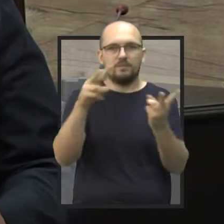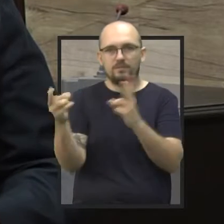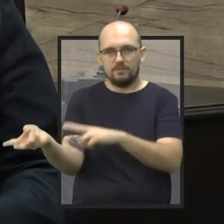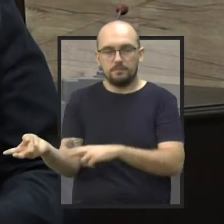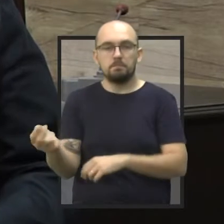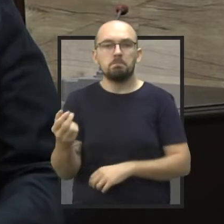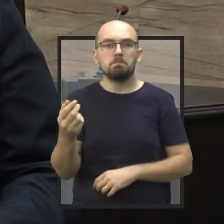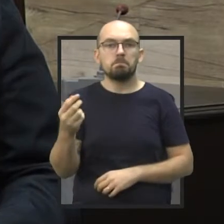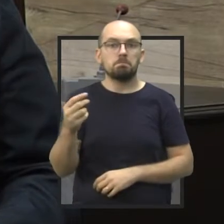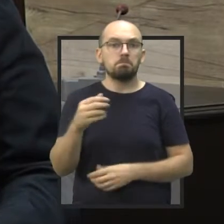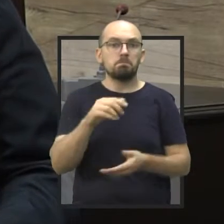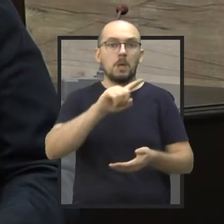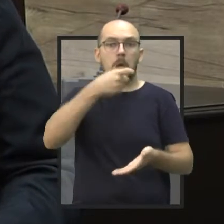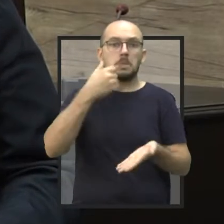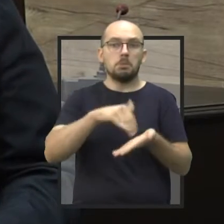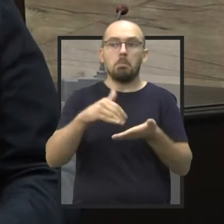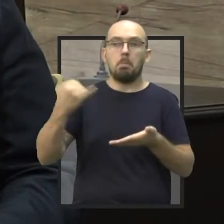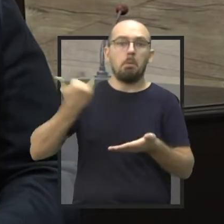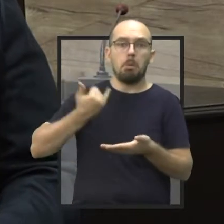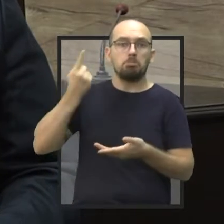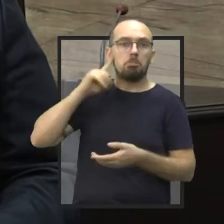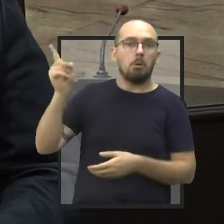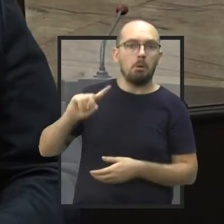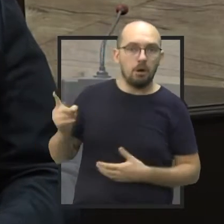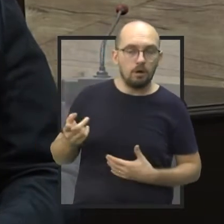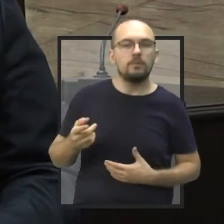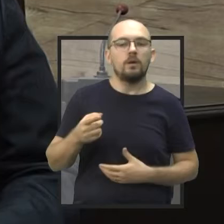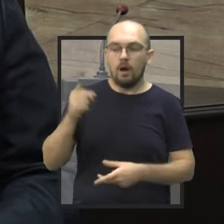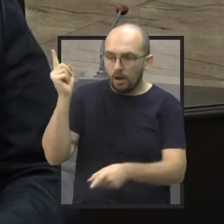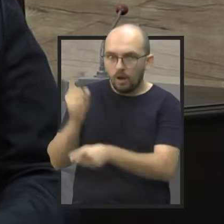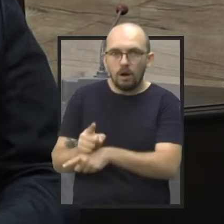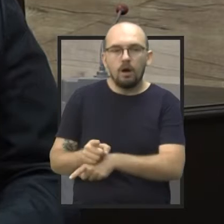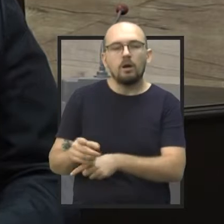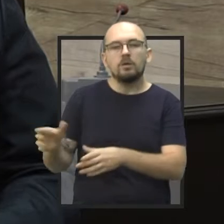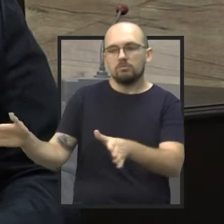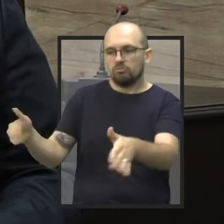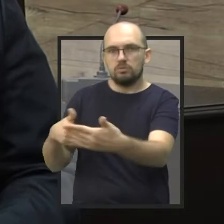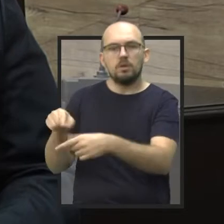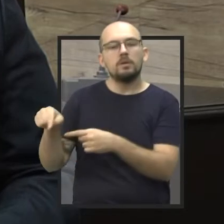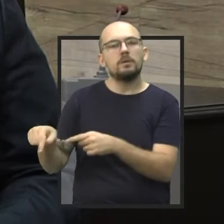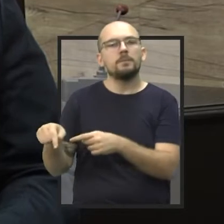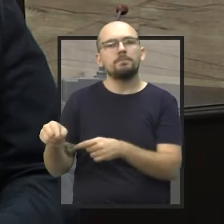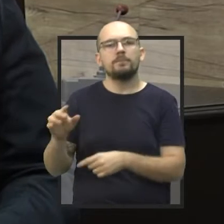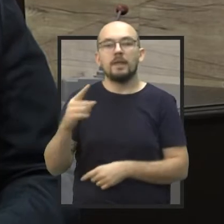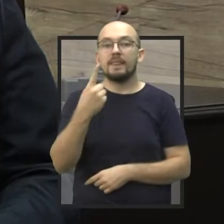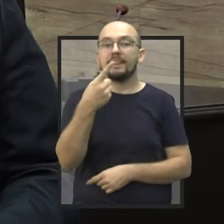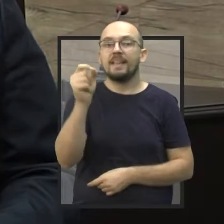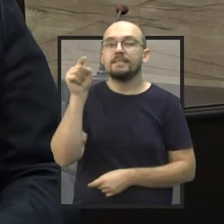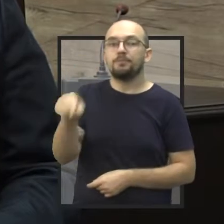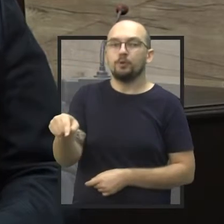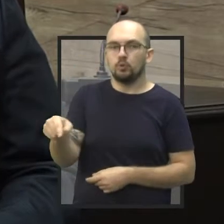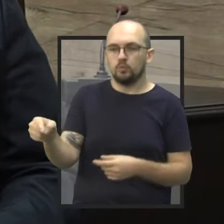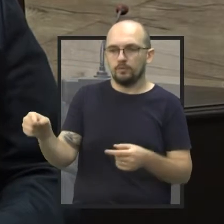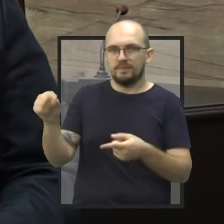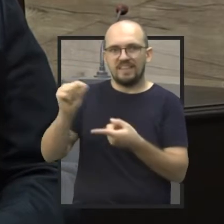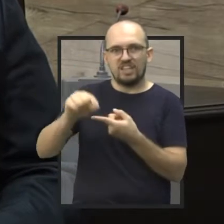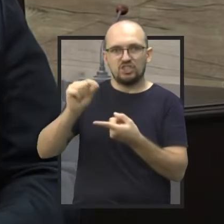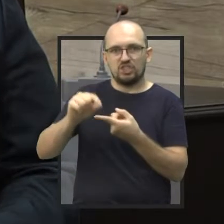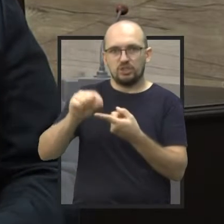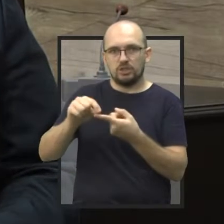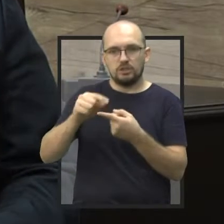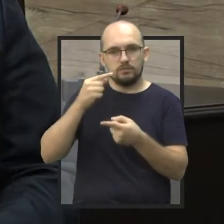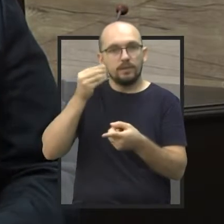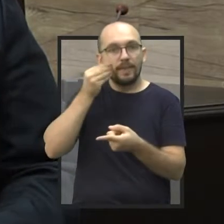haviam informado, ele foi lá e localizou. Aí esses testes, eles são cerca de 10 mil testes, que